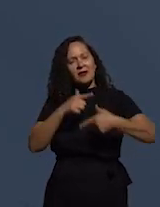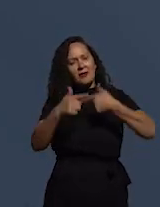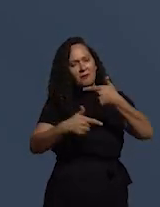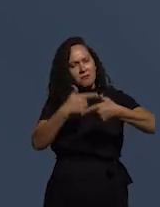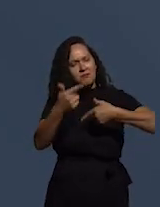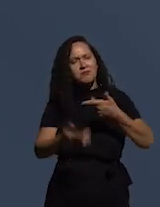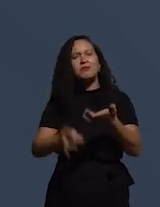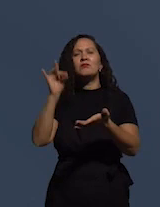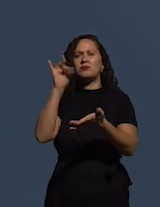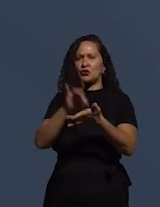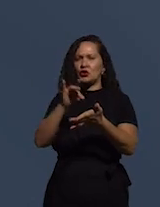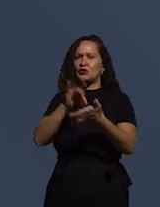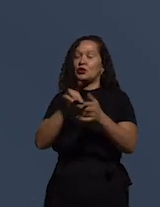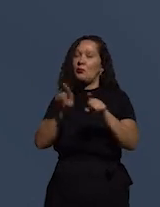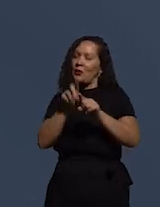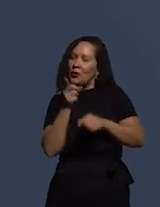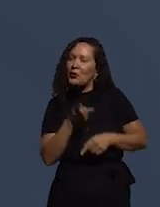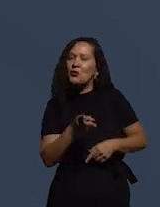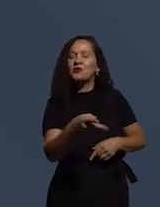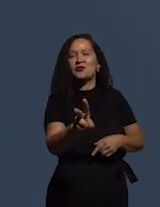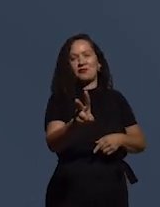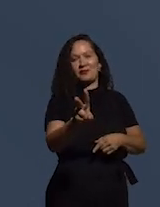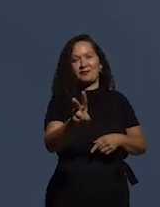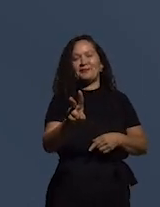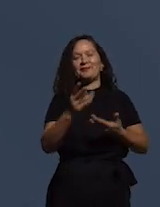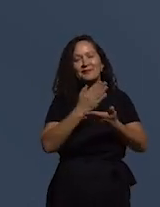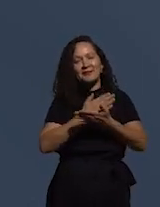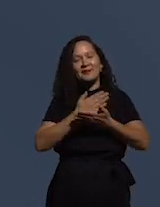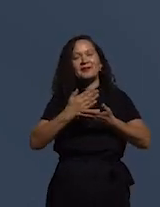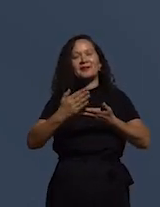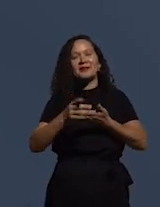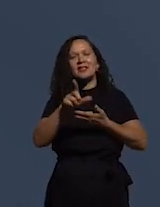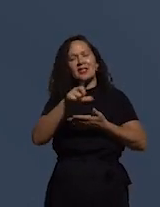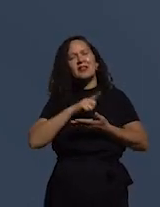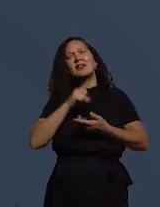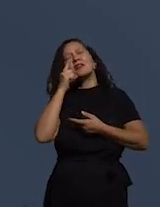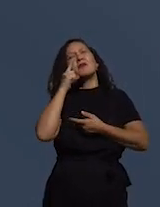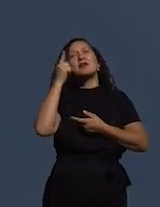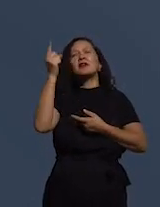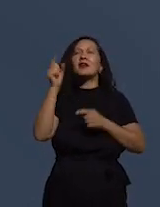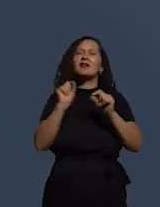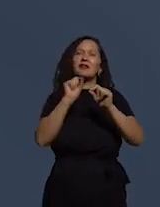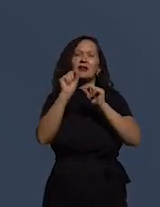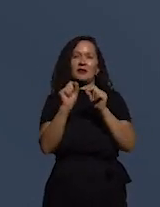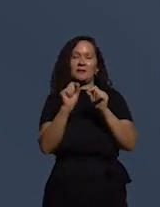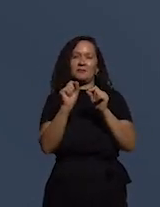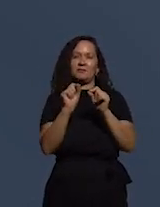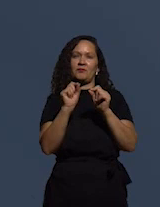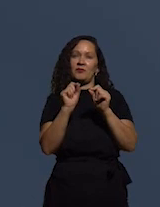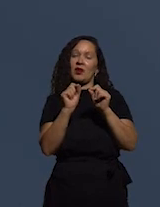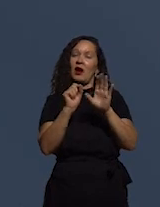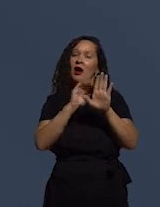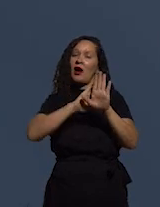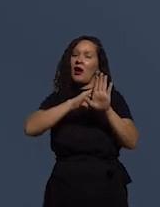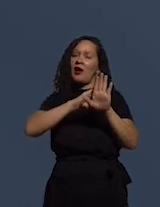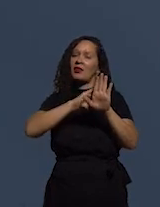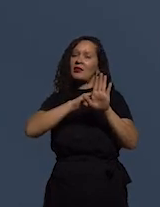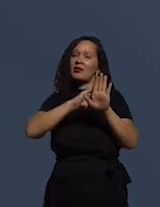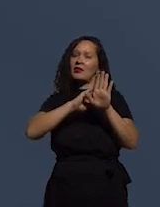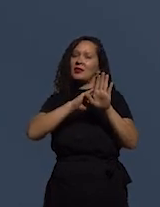mais duradouras. Então, a partir daí, vocês já podem ter noção do que está por detrás, o que está